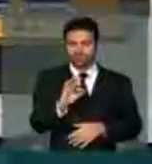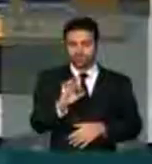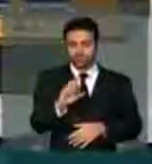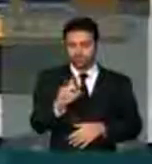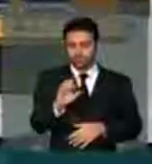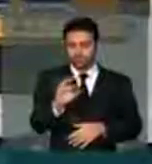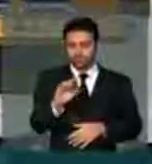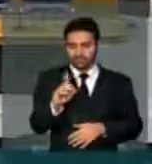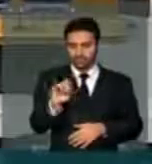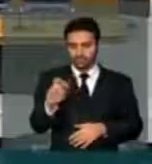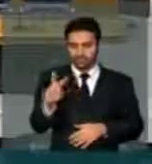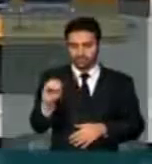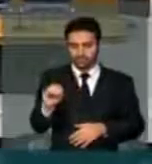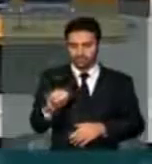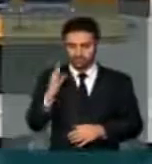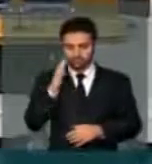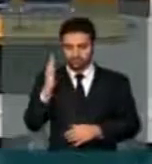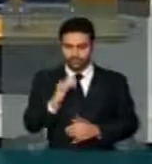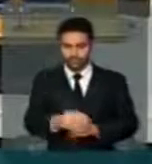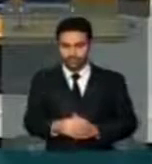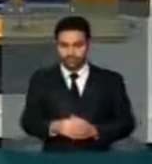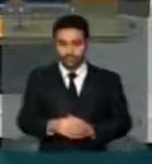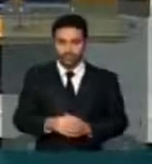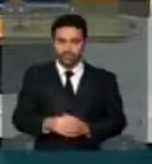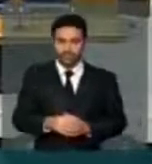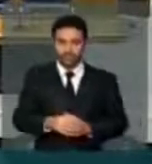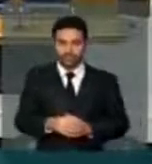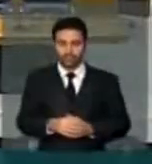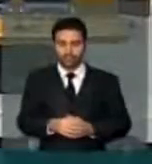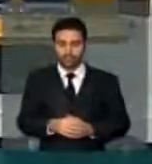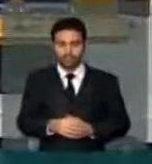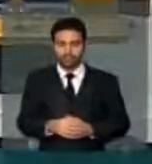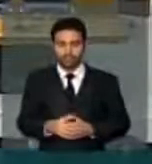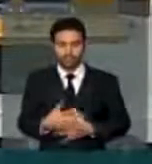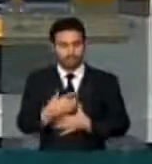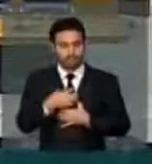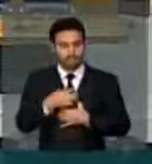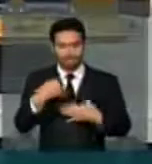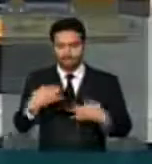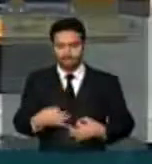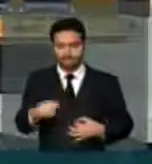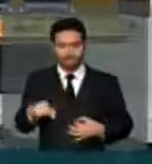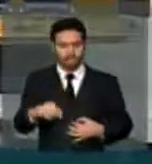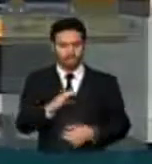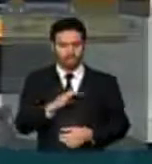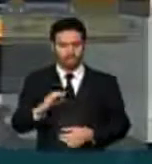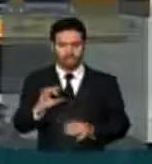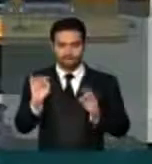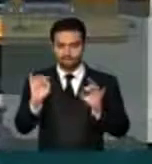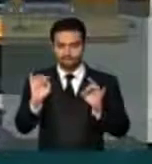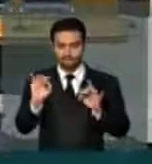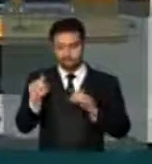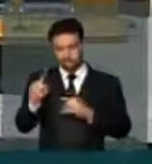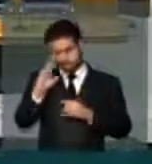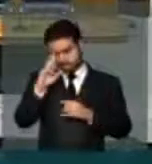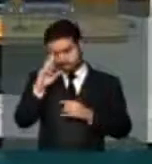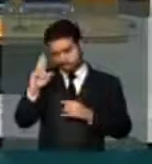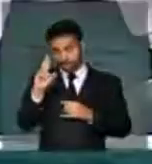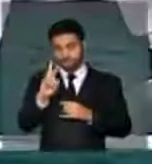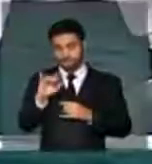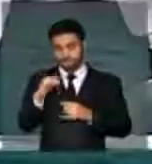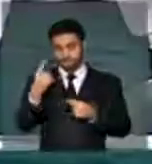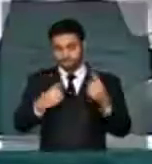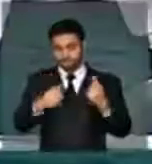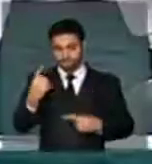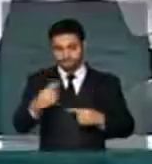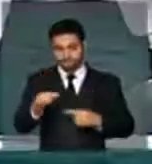Muito obrigado a V. Exª, deputado Roberto Brito, na certeza de que a Comissão Especial de Iniciativa V. Exª, que vai discutir o índice pessoal na área